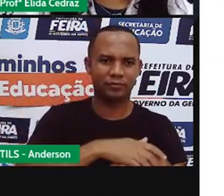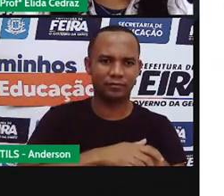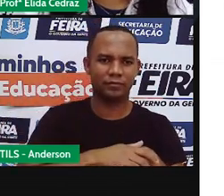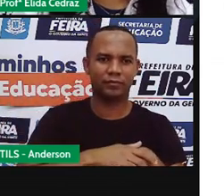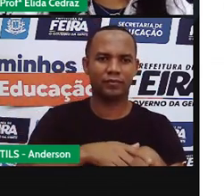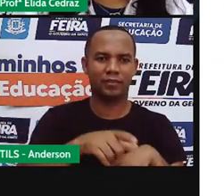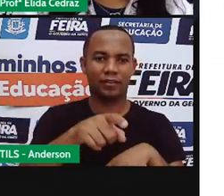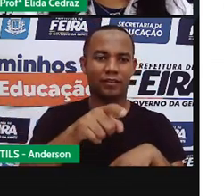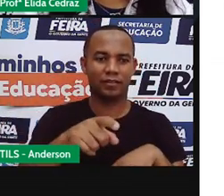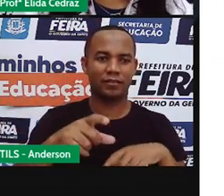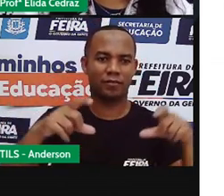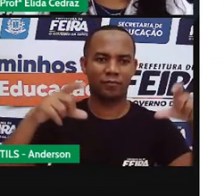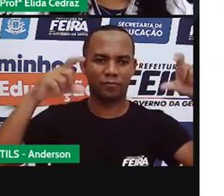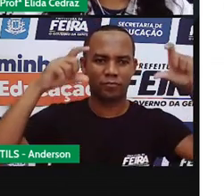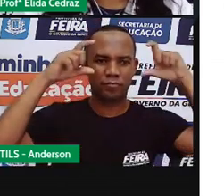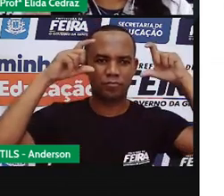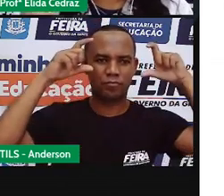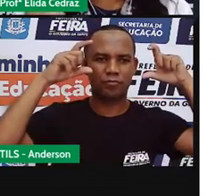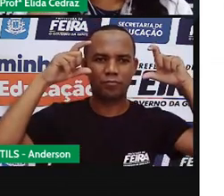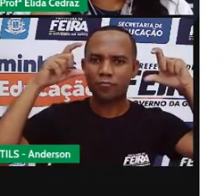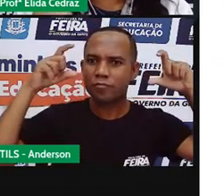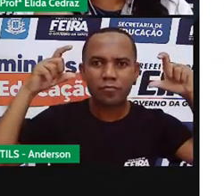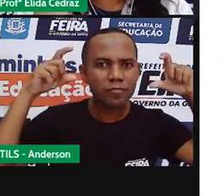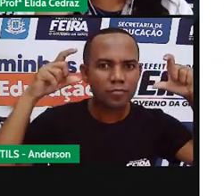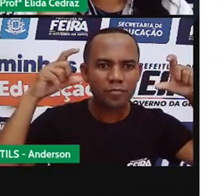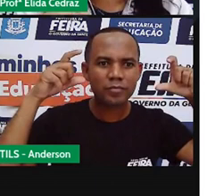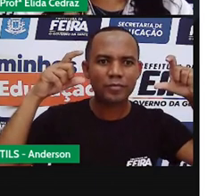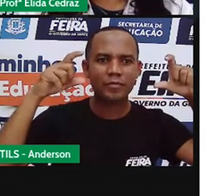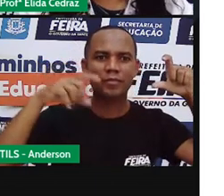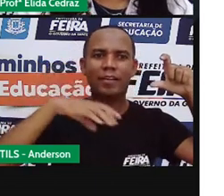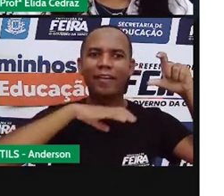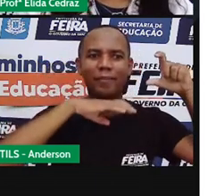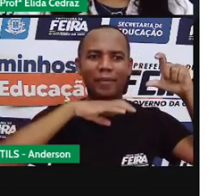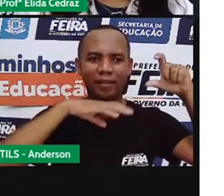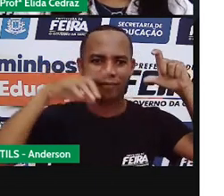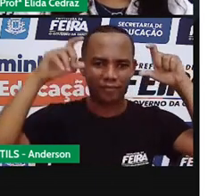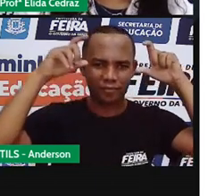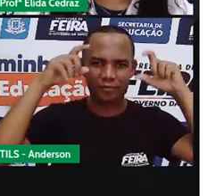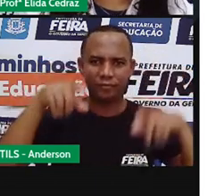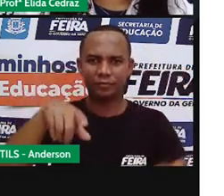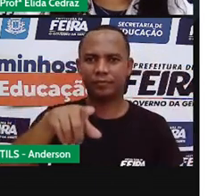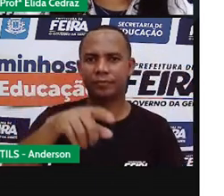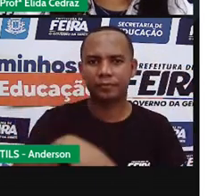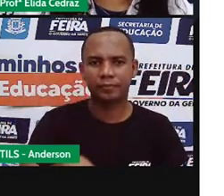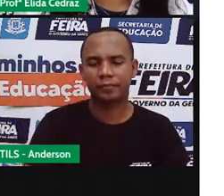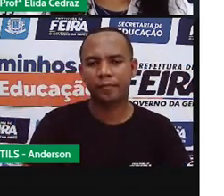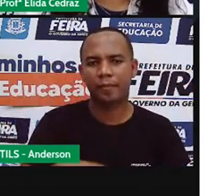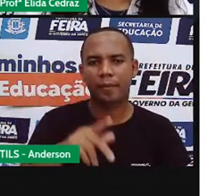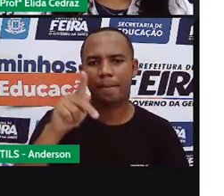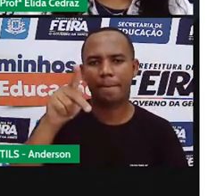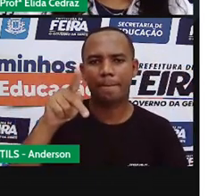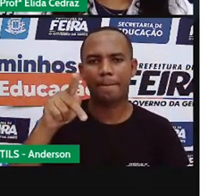coruja. Percebeu? Percebeu? Pedra,